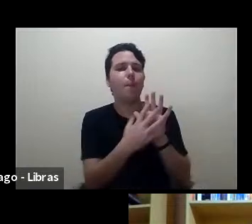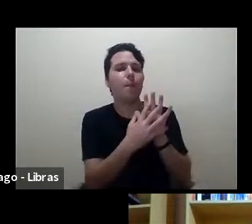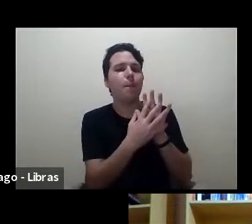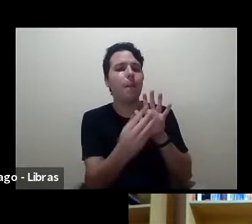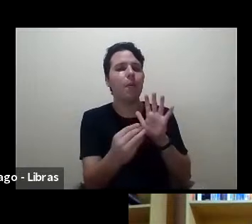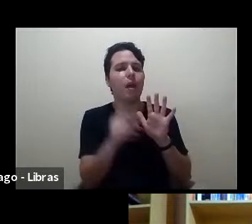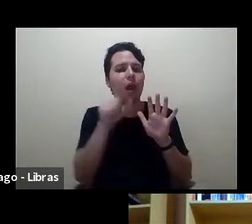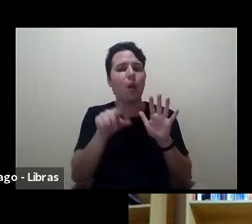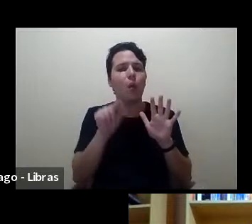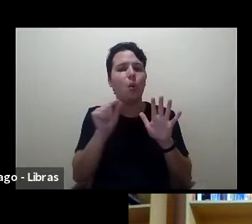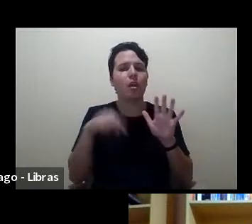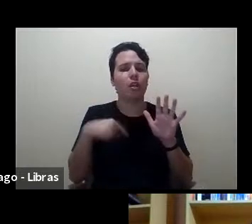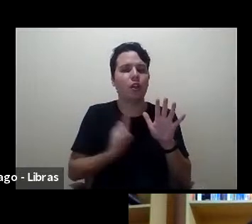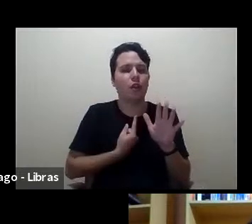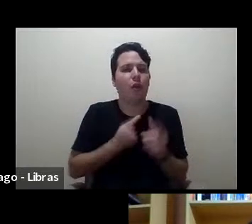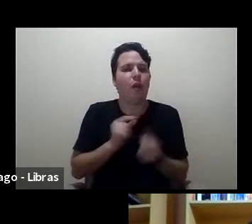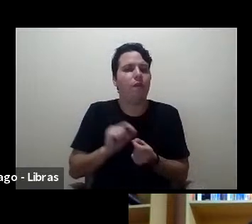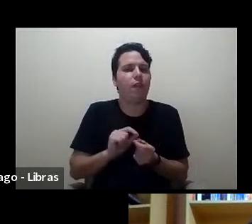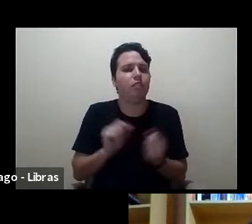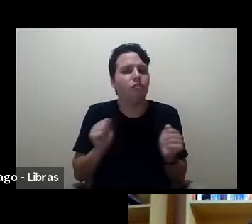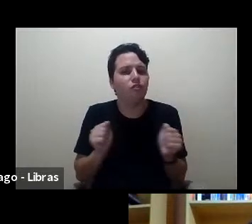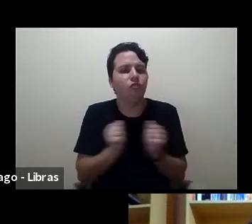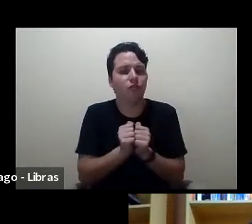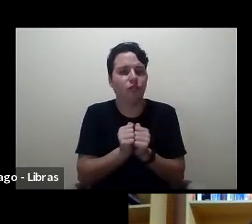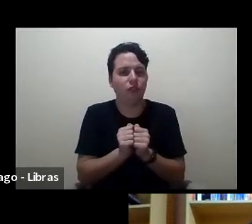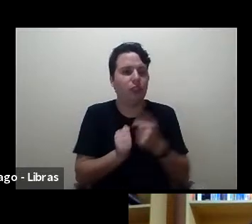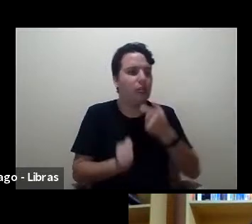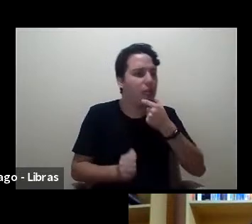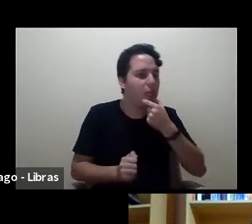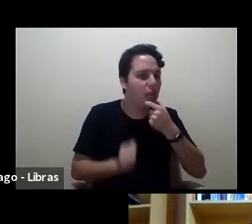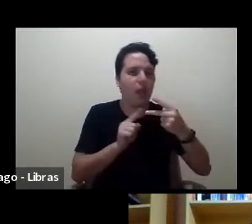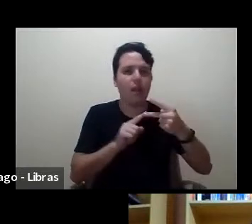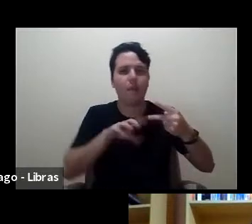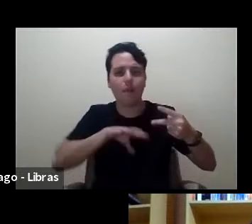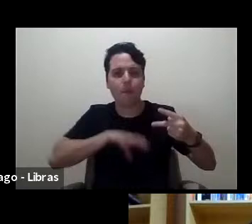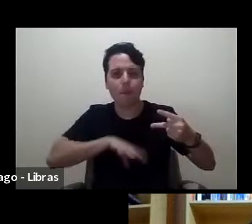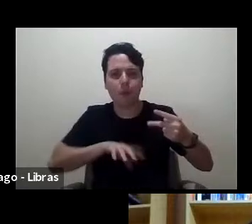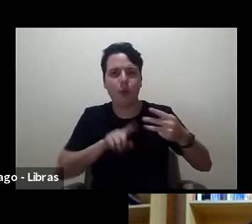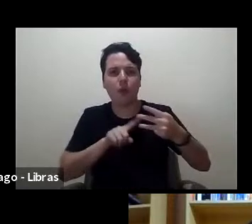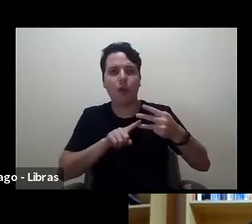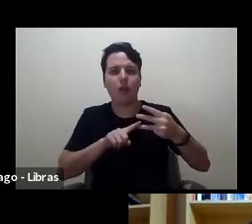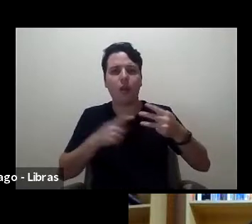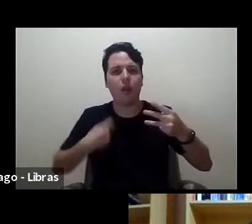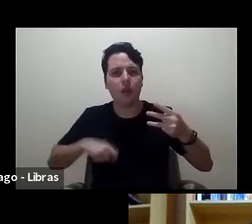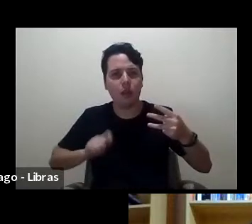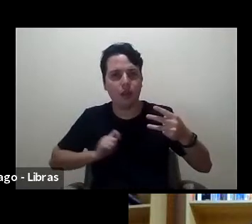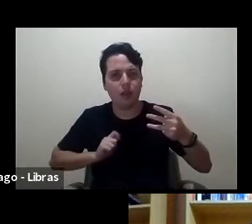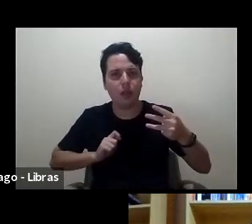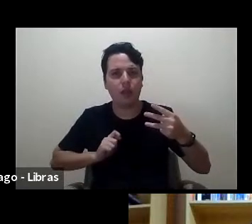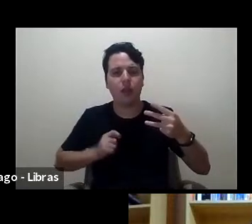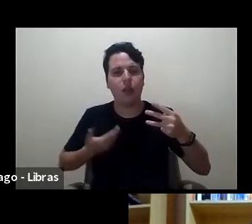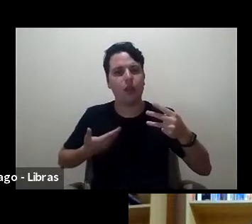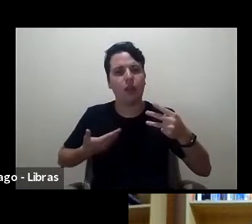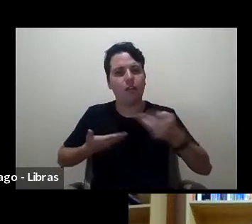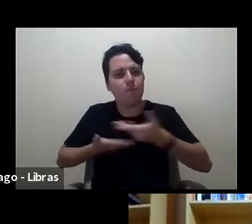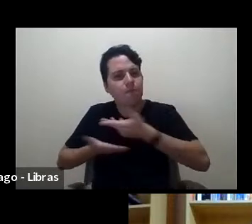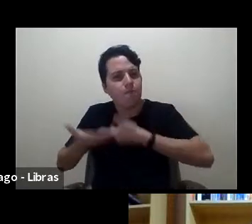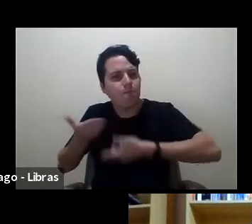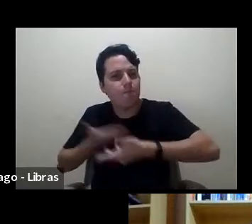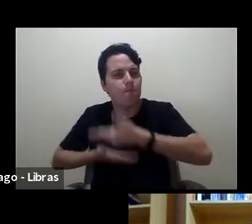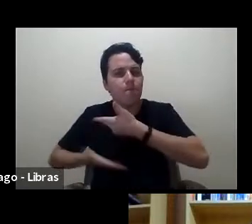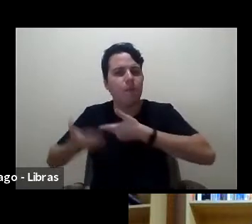estamos produciendo juntos em inglês em português em espanhol em colaboração em em em